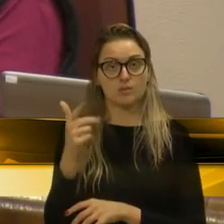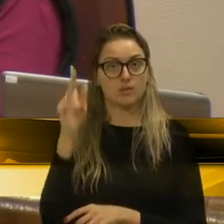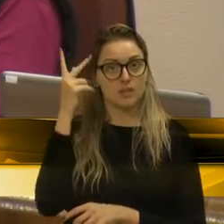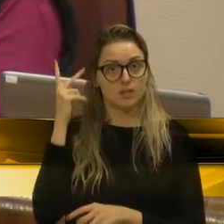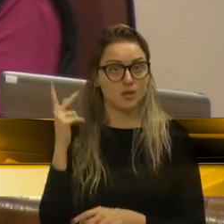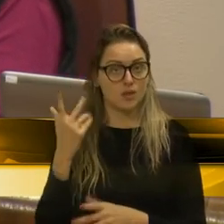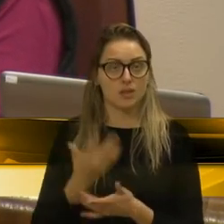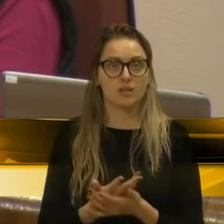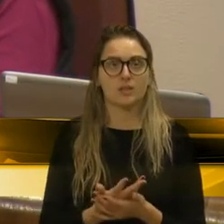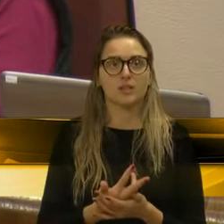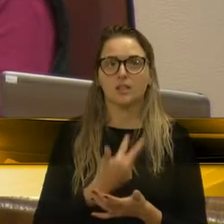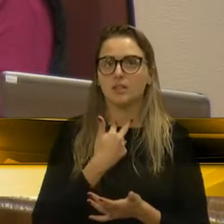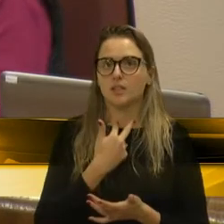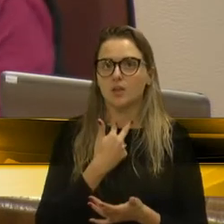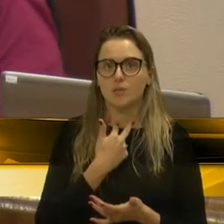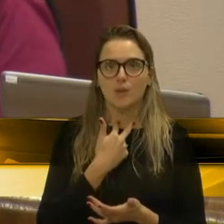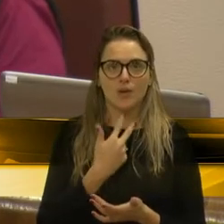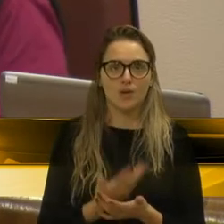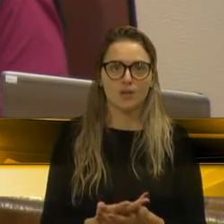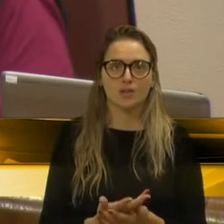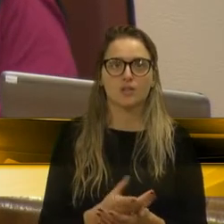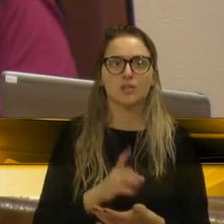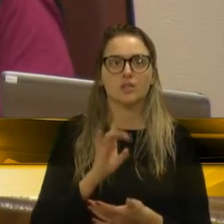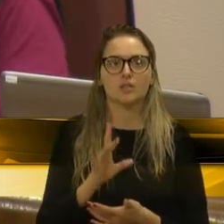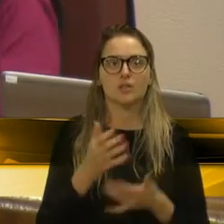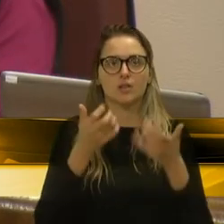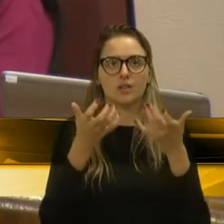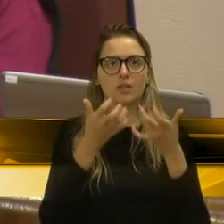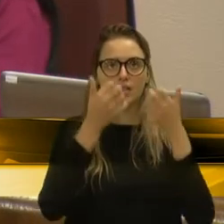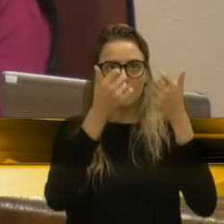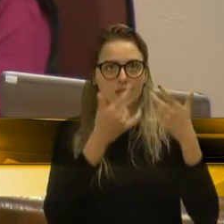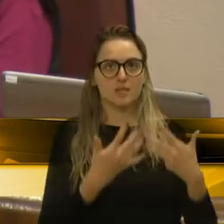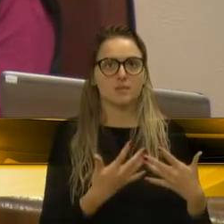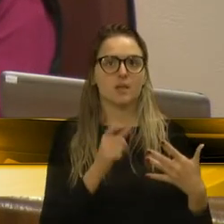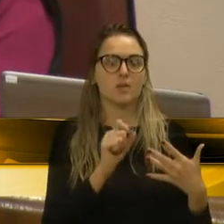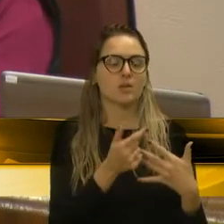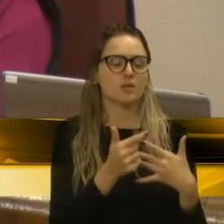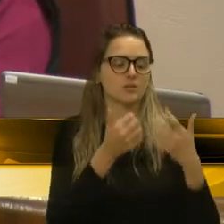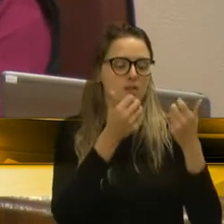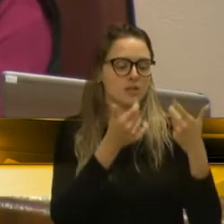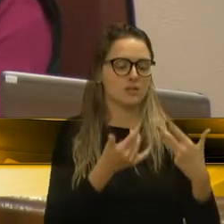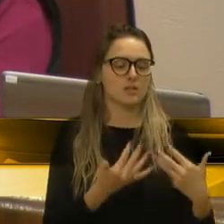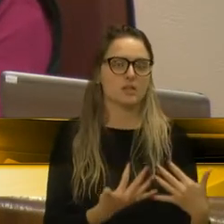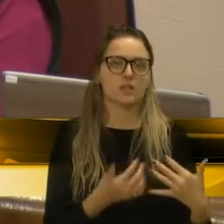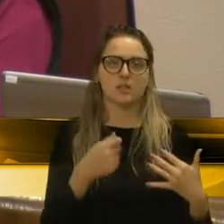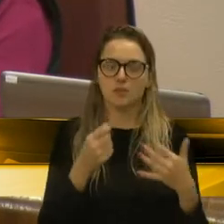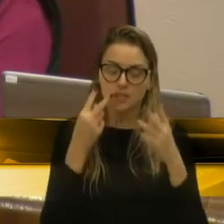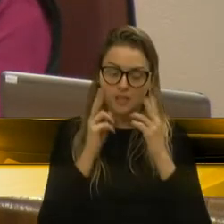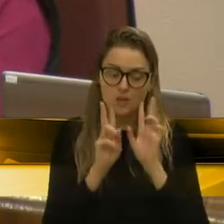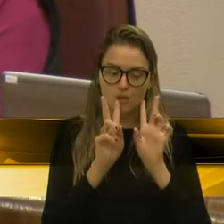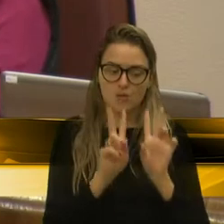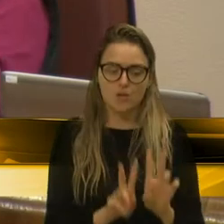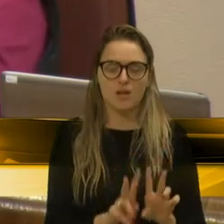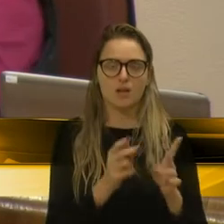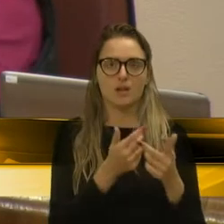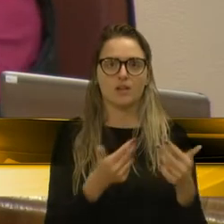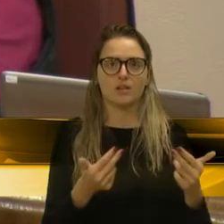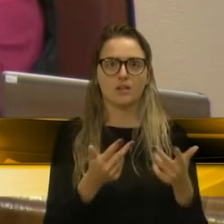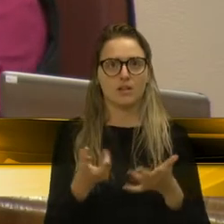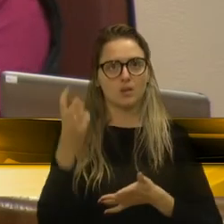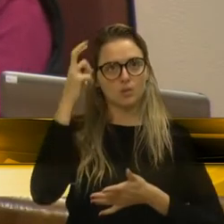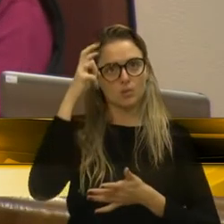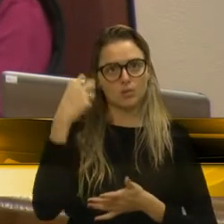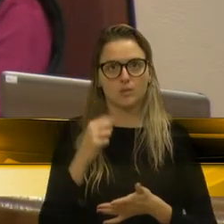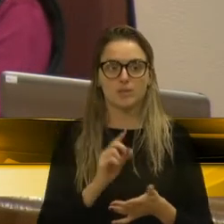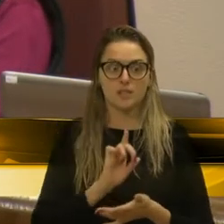Não podemos, vereador, infelizmente, não adianta a gente querer justificar um injustificável. Tem que ter um olhar diferenciado. No mínimo, a cultura tinha que